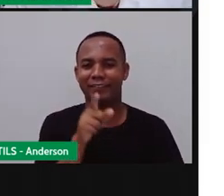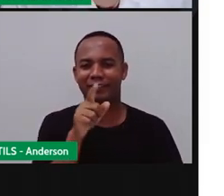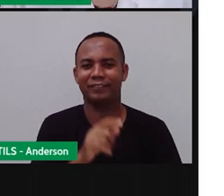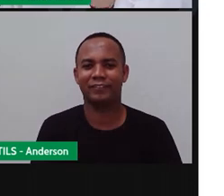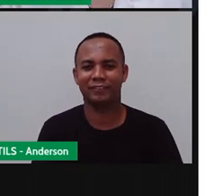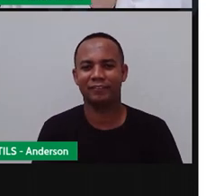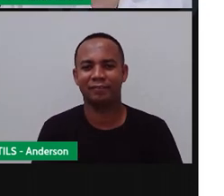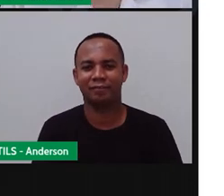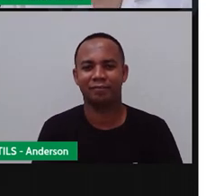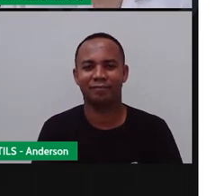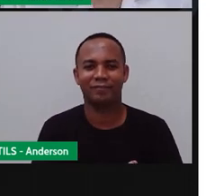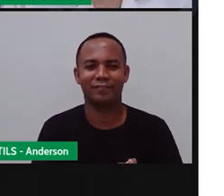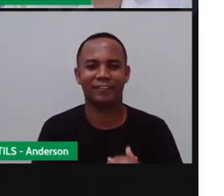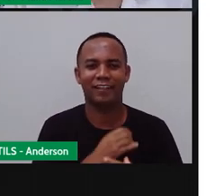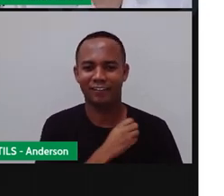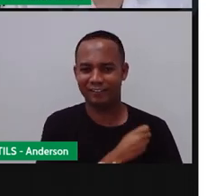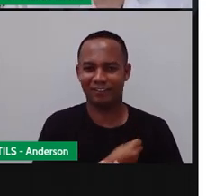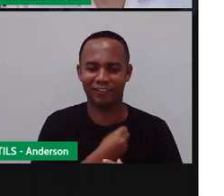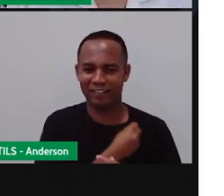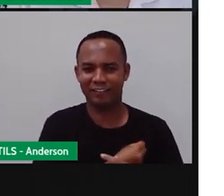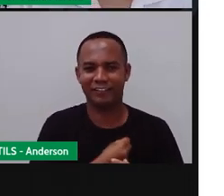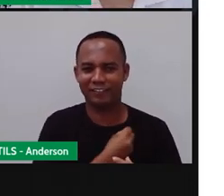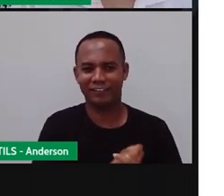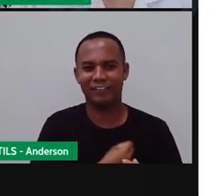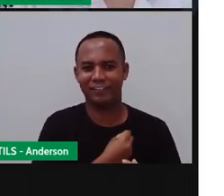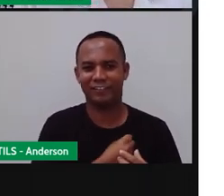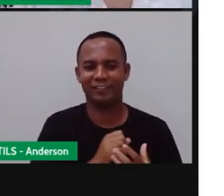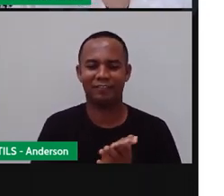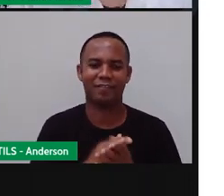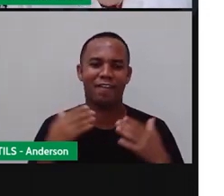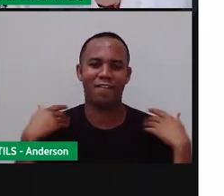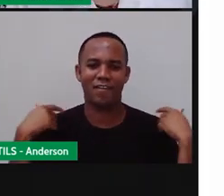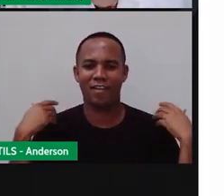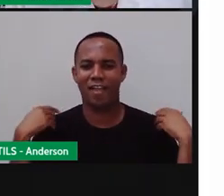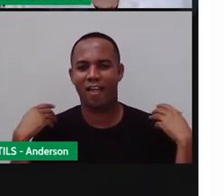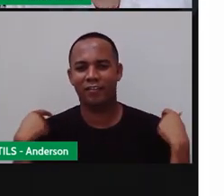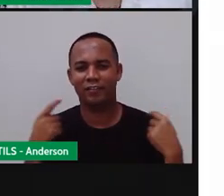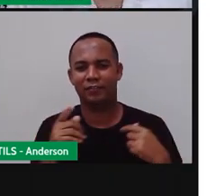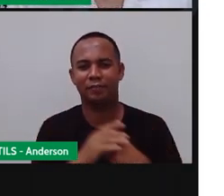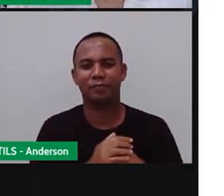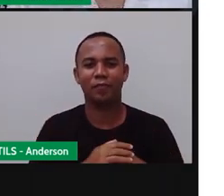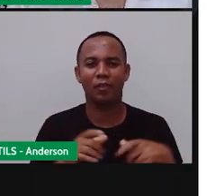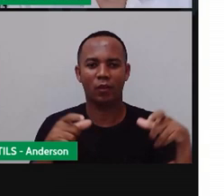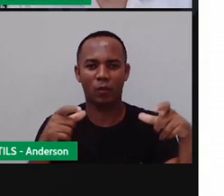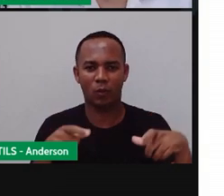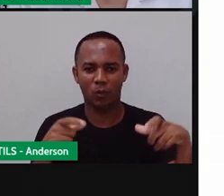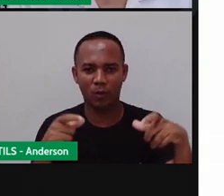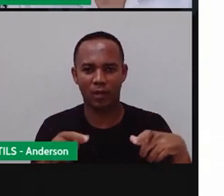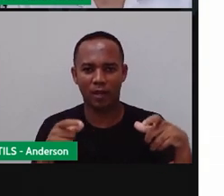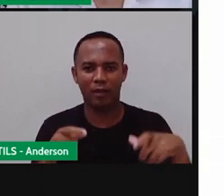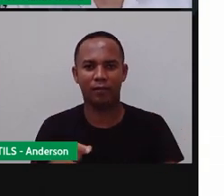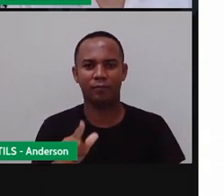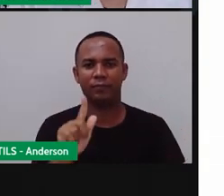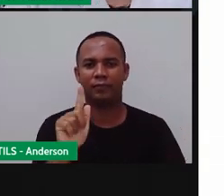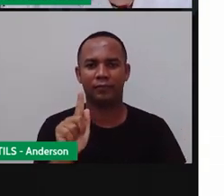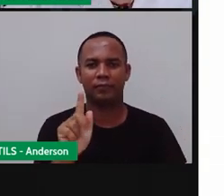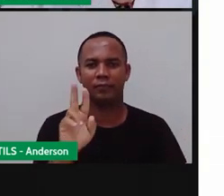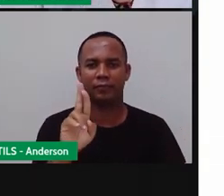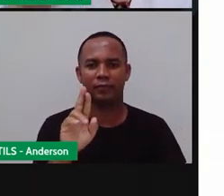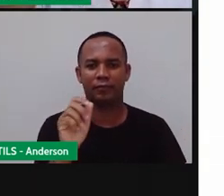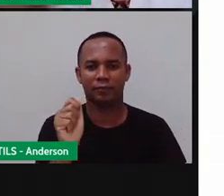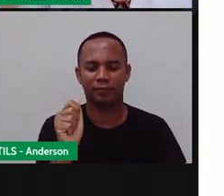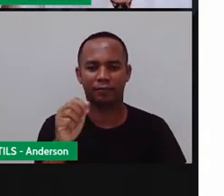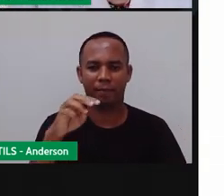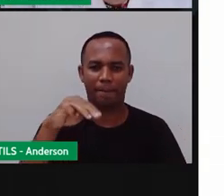Né? A carinha dele de saudade, gente. Então, gramado é uma cidade no Sul do Brasil e